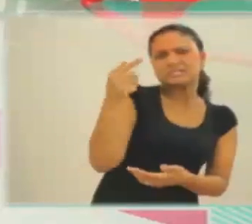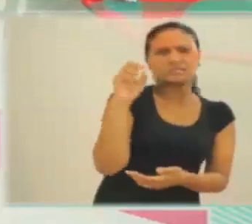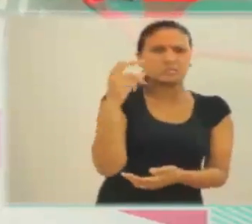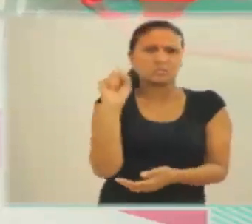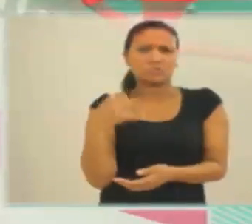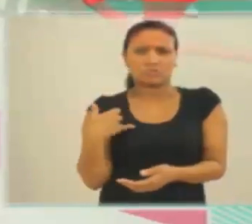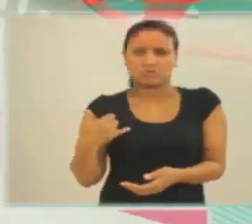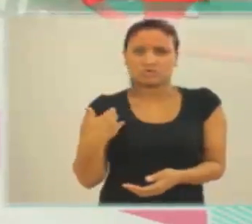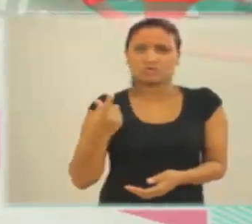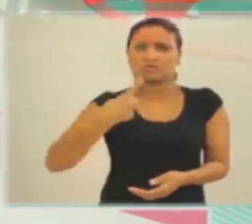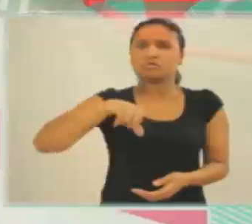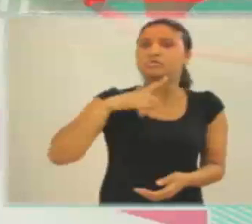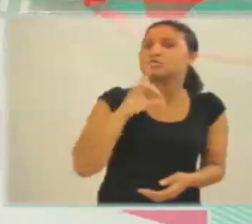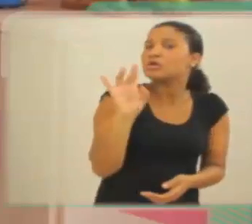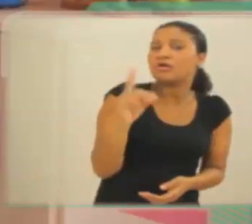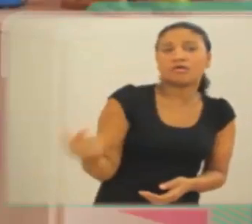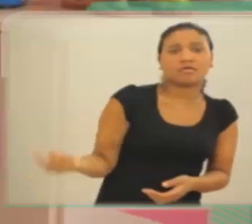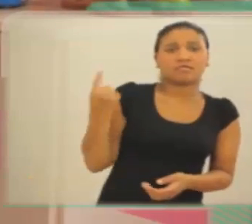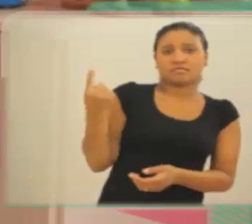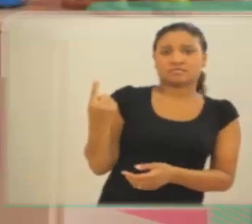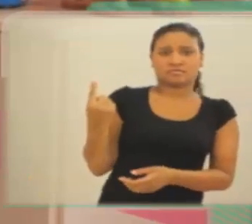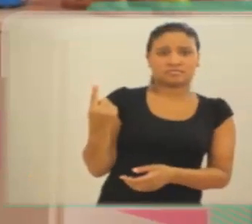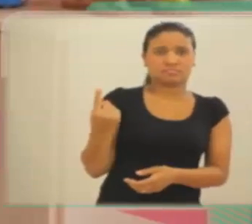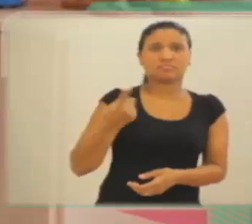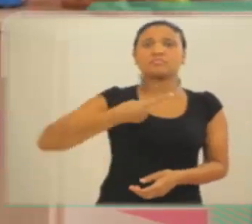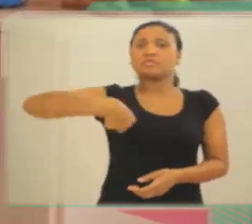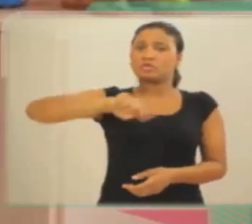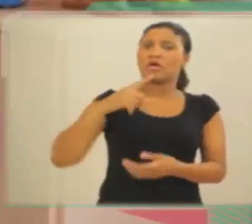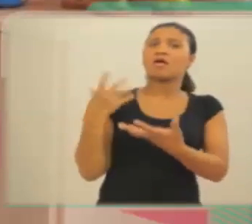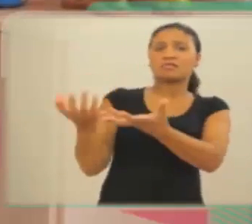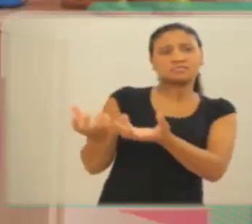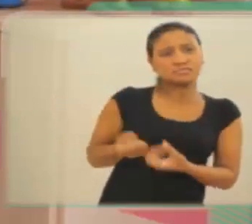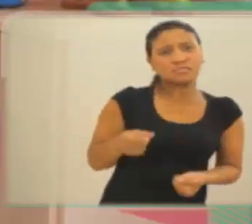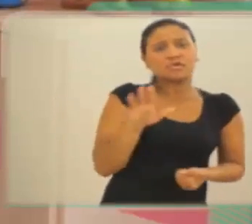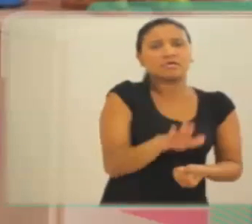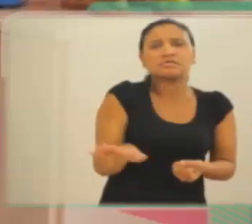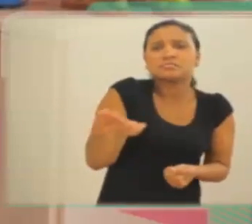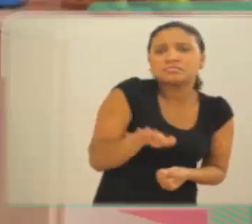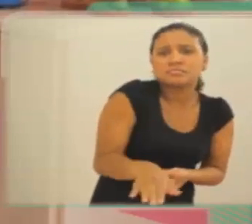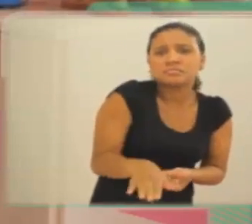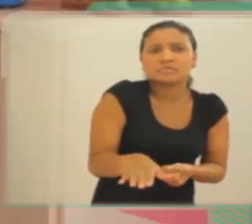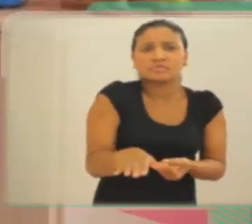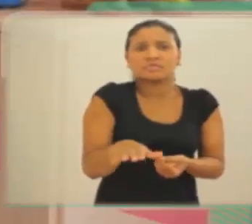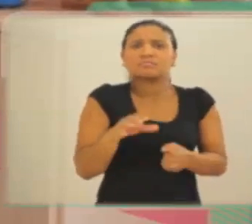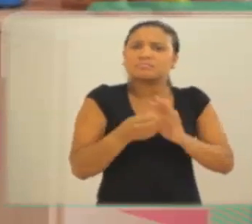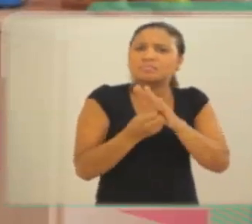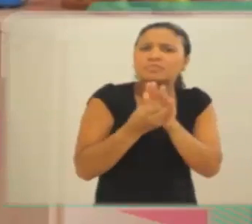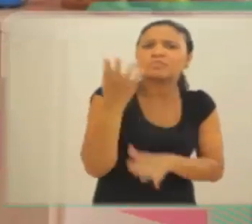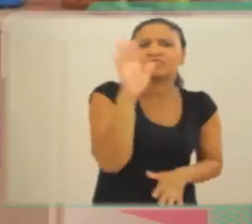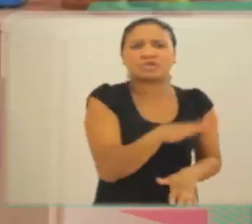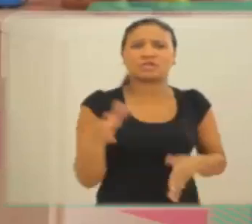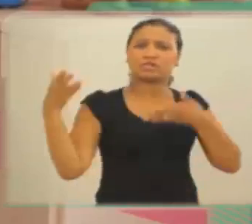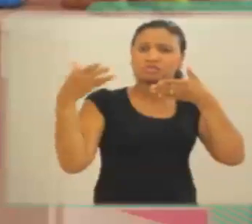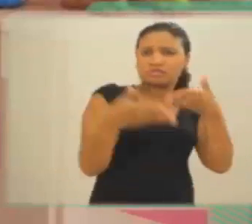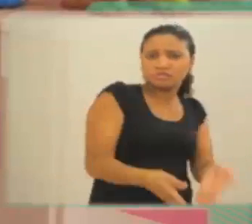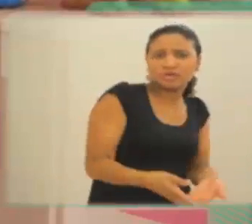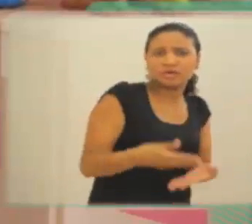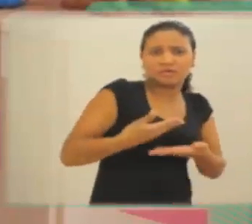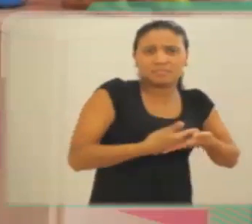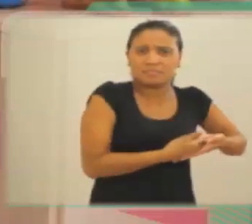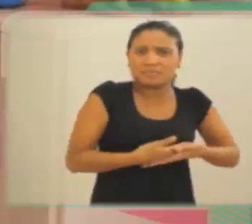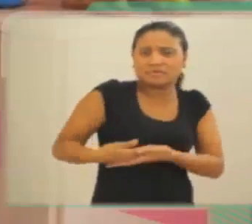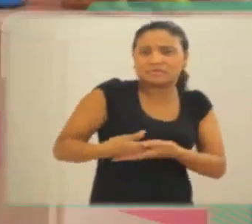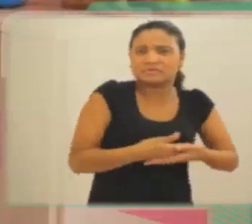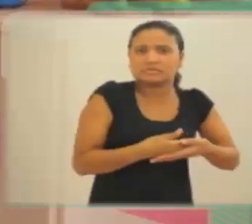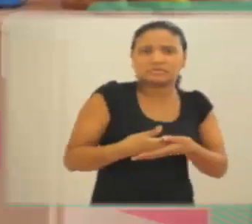muito pequenas, muitas vezes a criança chega aqui pequenininha no berçário sem nenhum diagnóstico, sem nenhuma questão